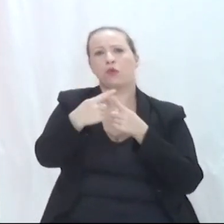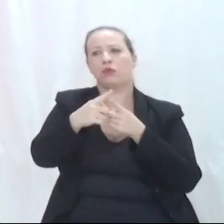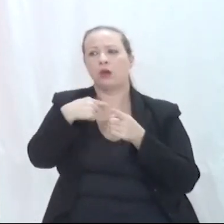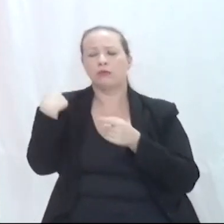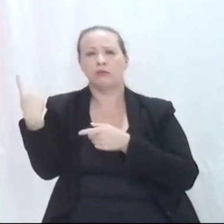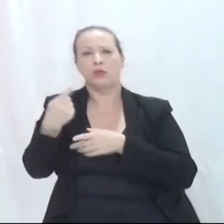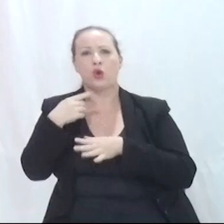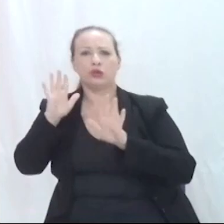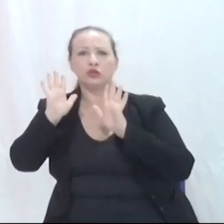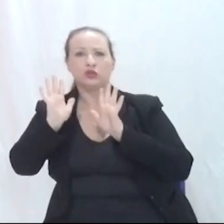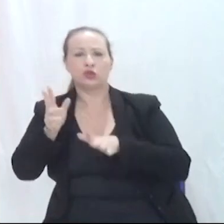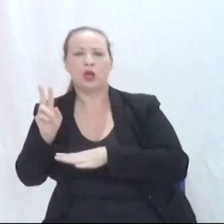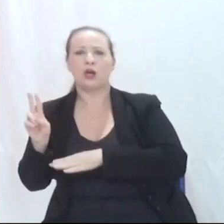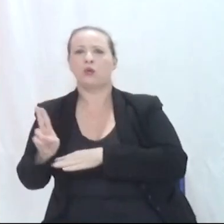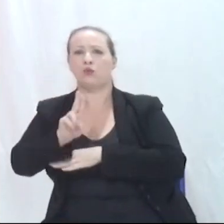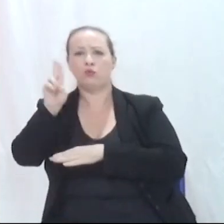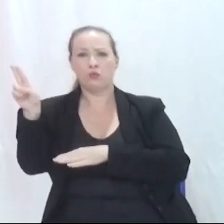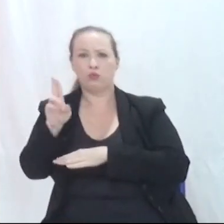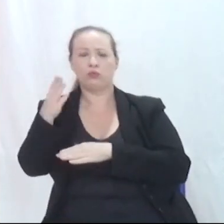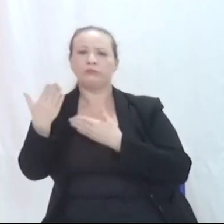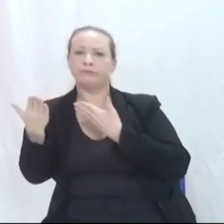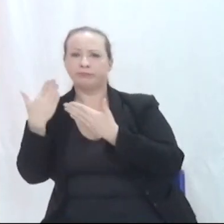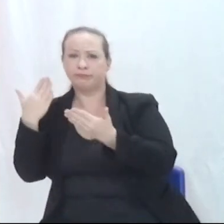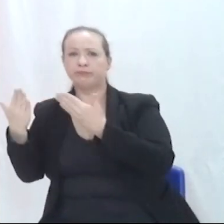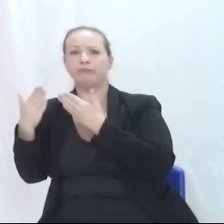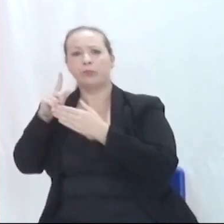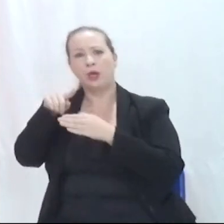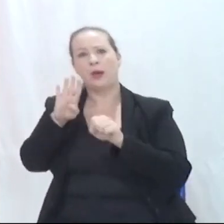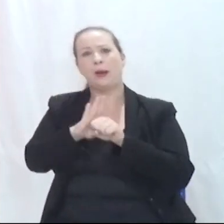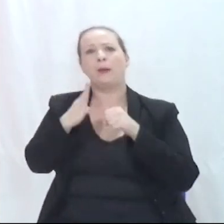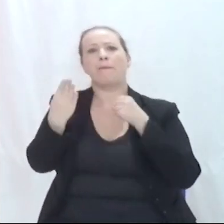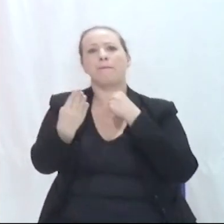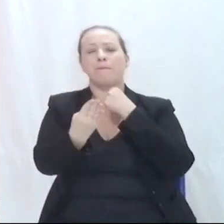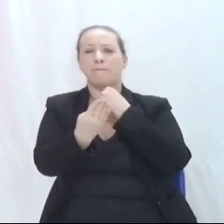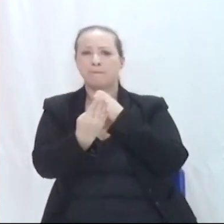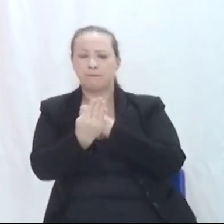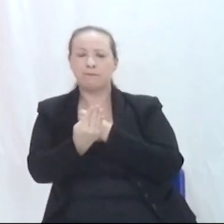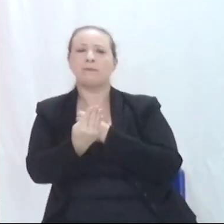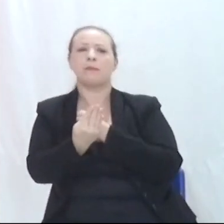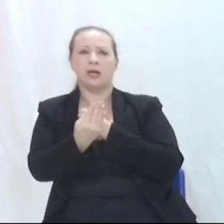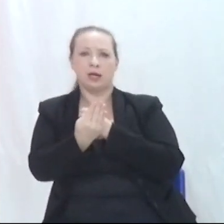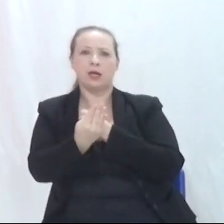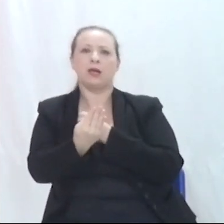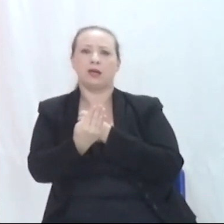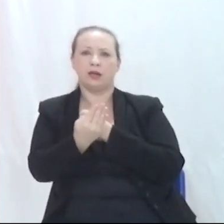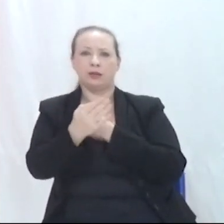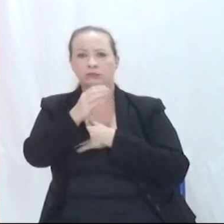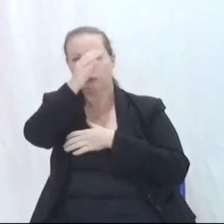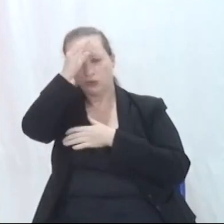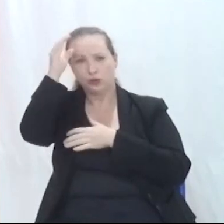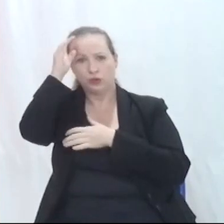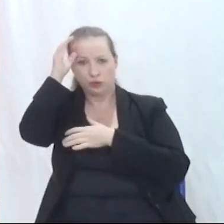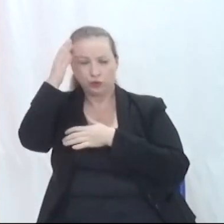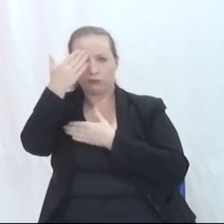utilizamos e como nós conversamos, né, com todos os demais bairros e localidades do nosso município. Muito obrigado.